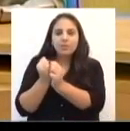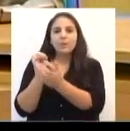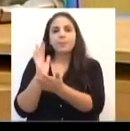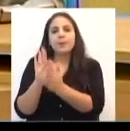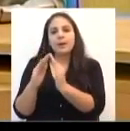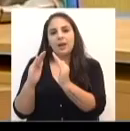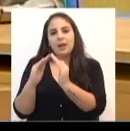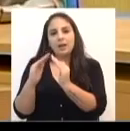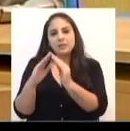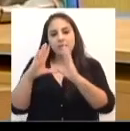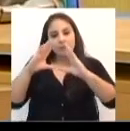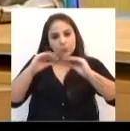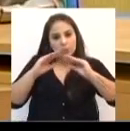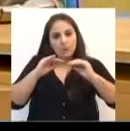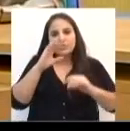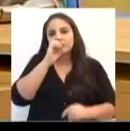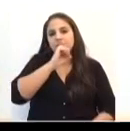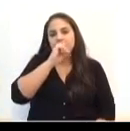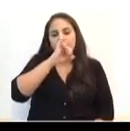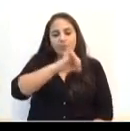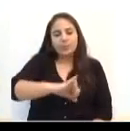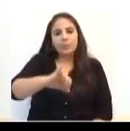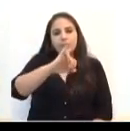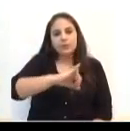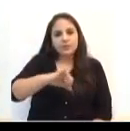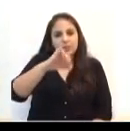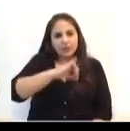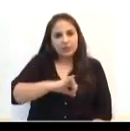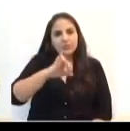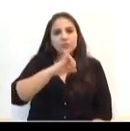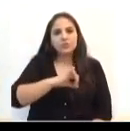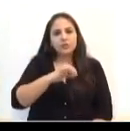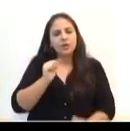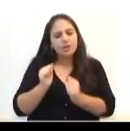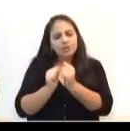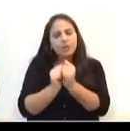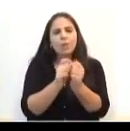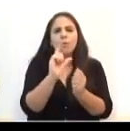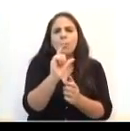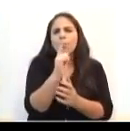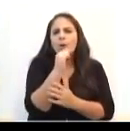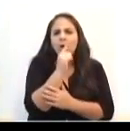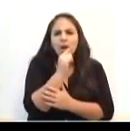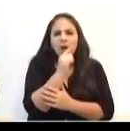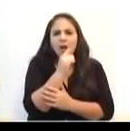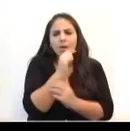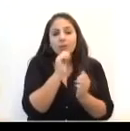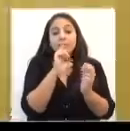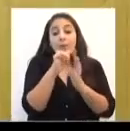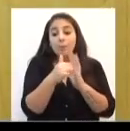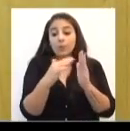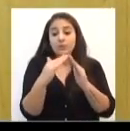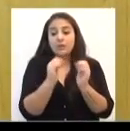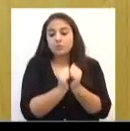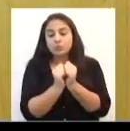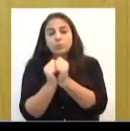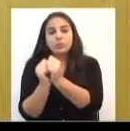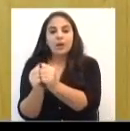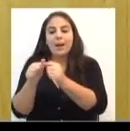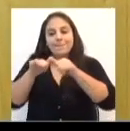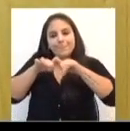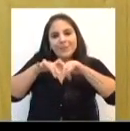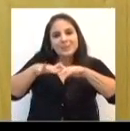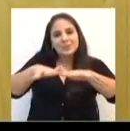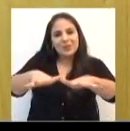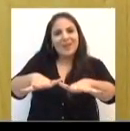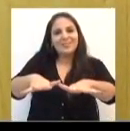sábado, é importante todos, cada família, levar uma vasilha, para levar para casa a água, para abençoar a